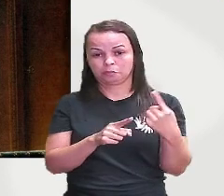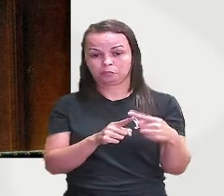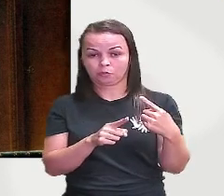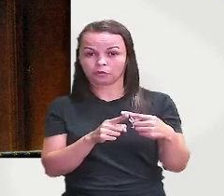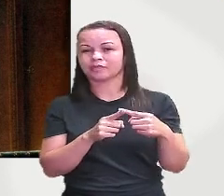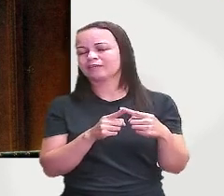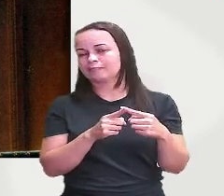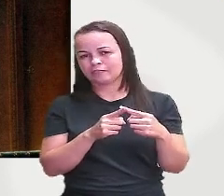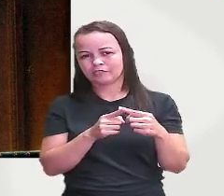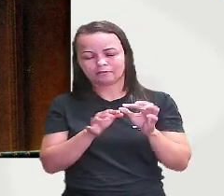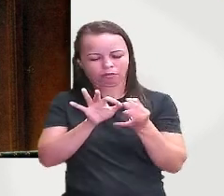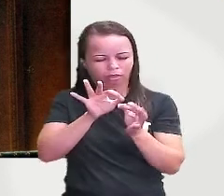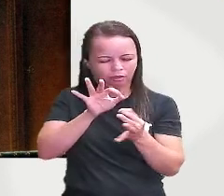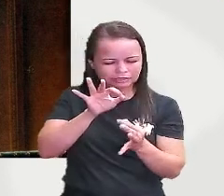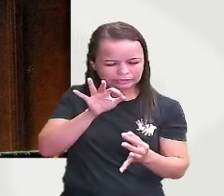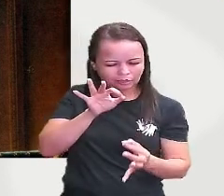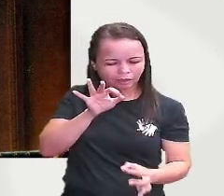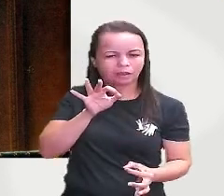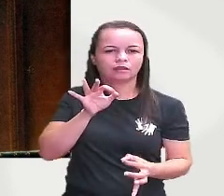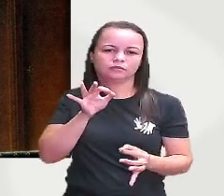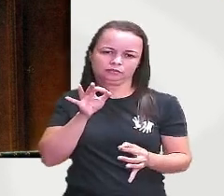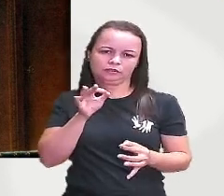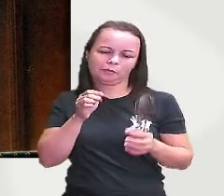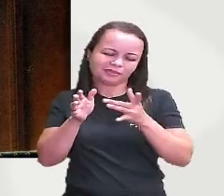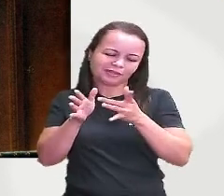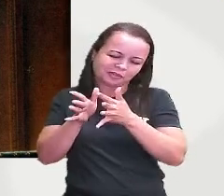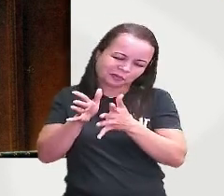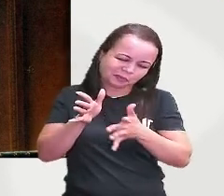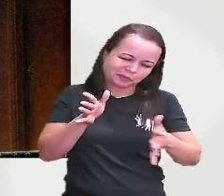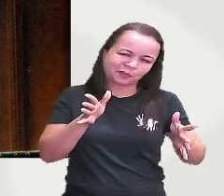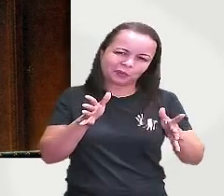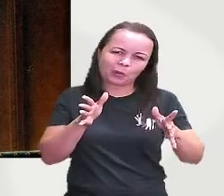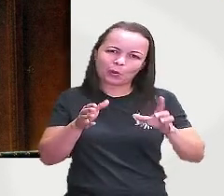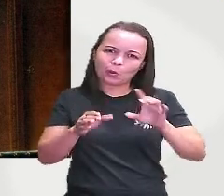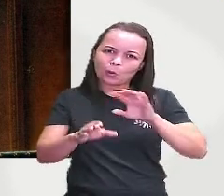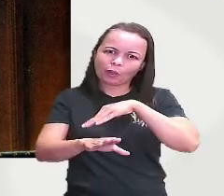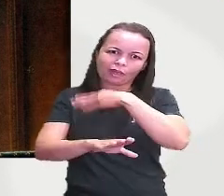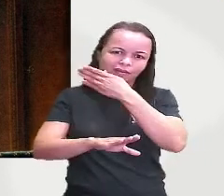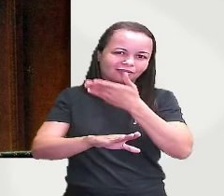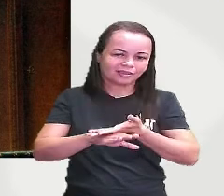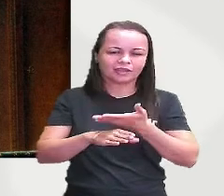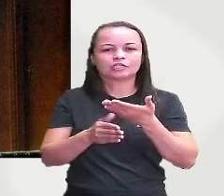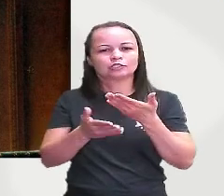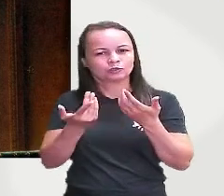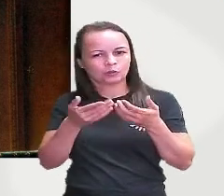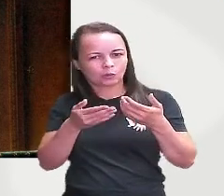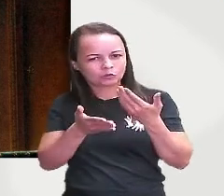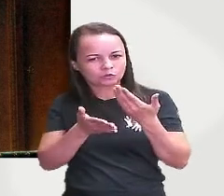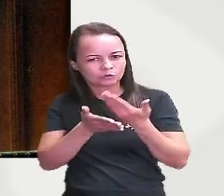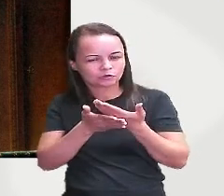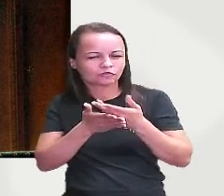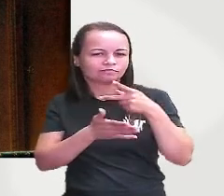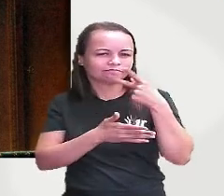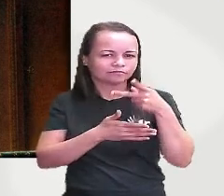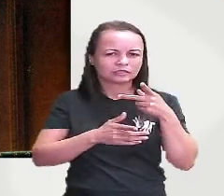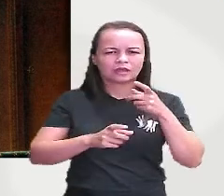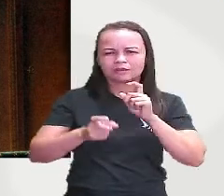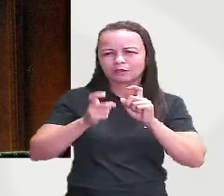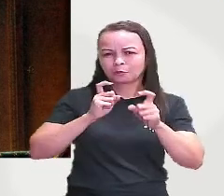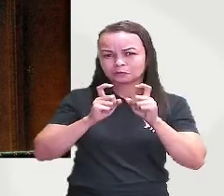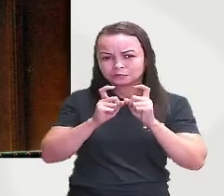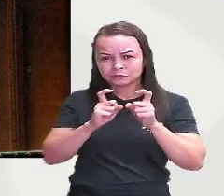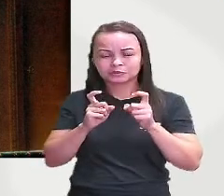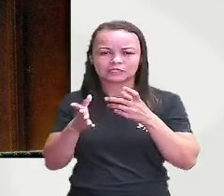demasiado seria a gente passaria o dia todo falando e ainda se conseguiríamos discutir